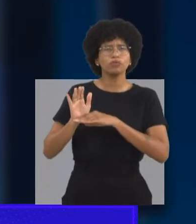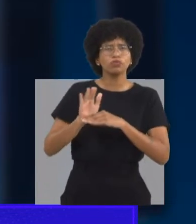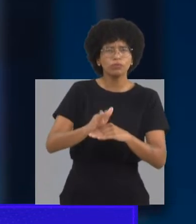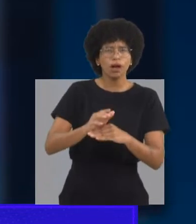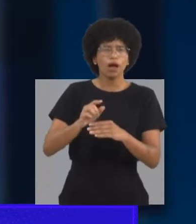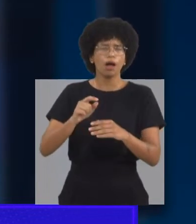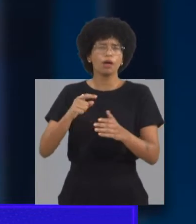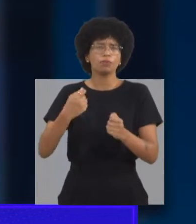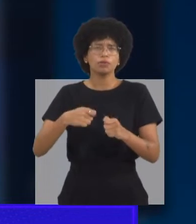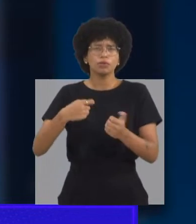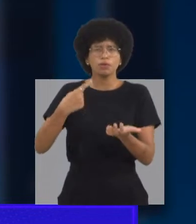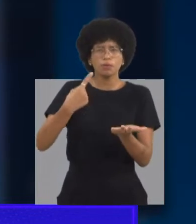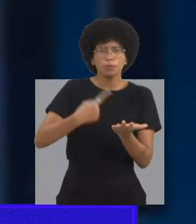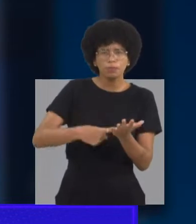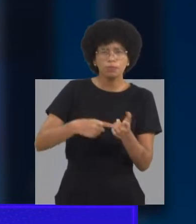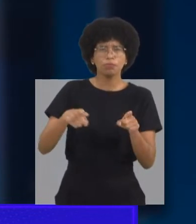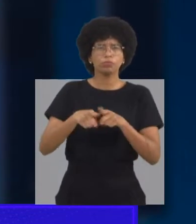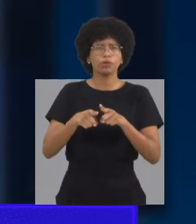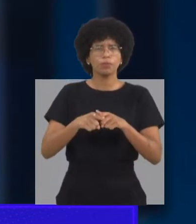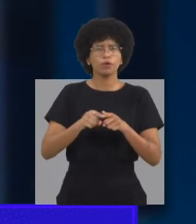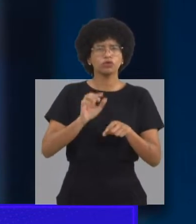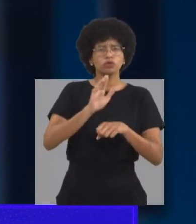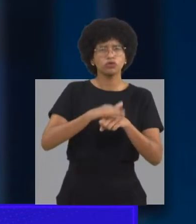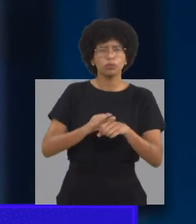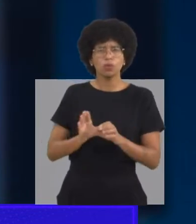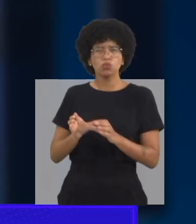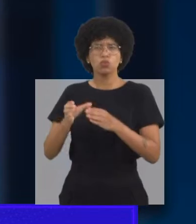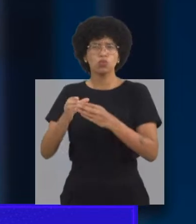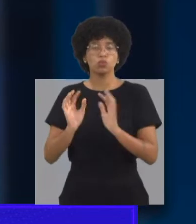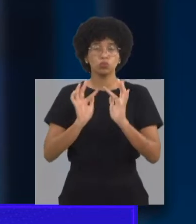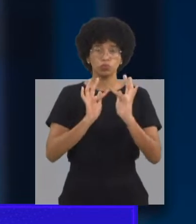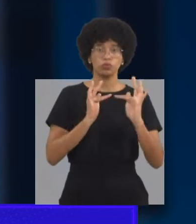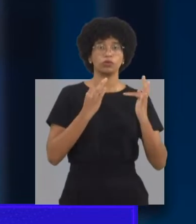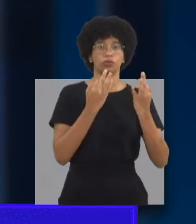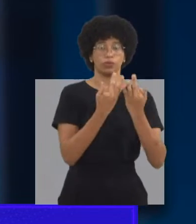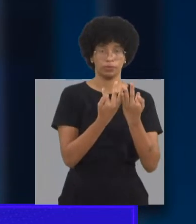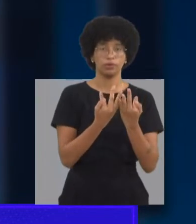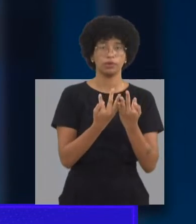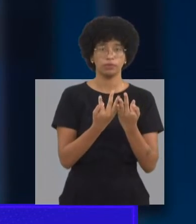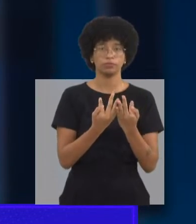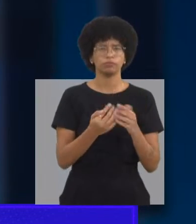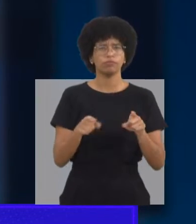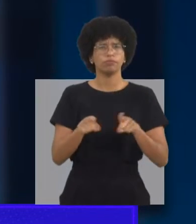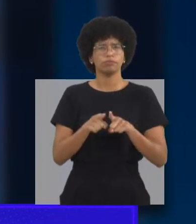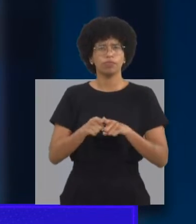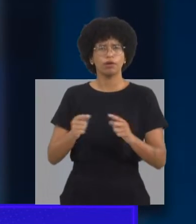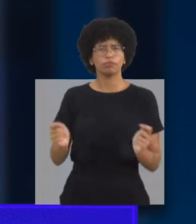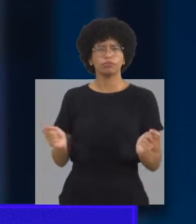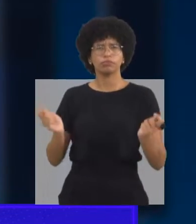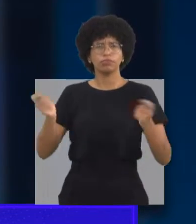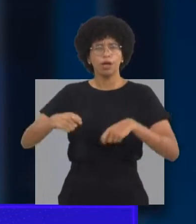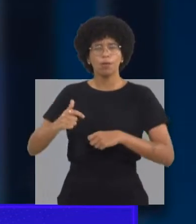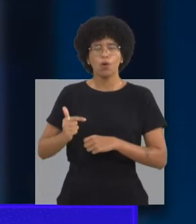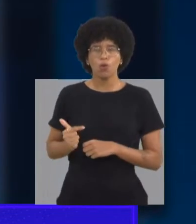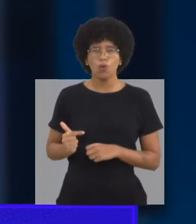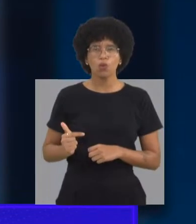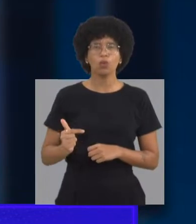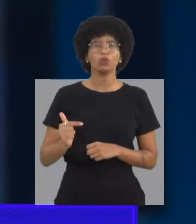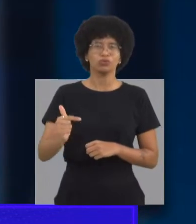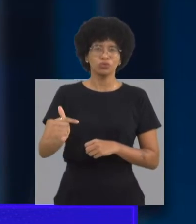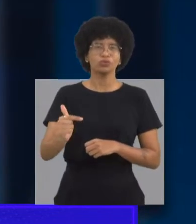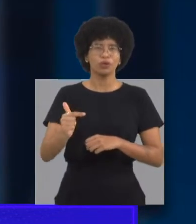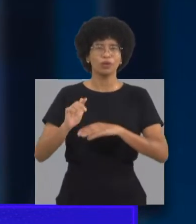por agendamento, com o espaçamento entre as famílias. E isso deu a condição da